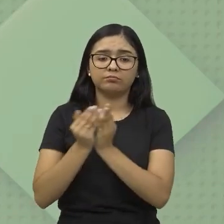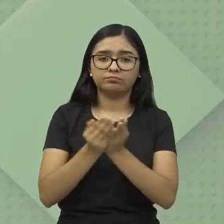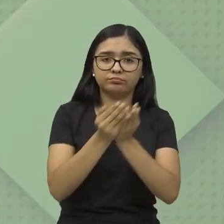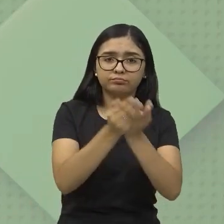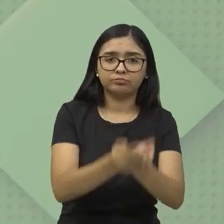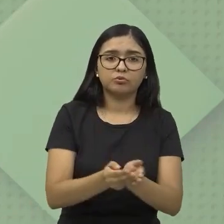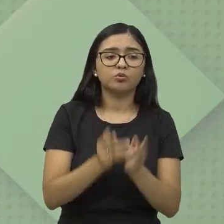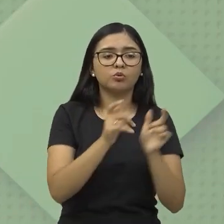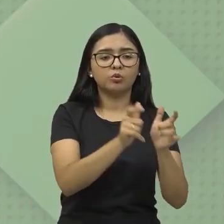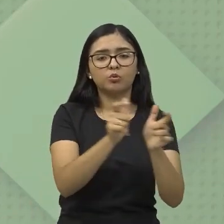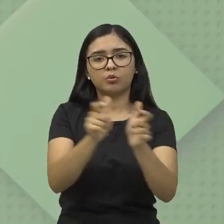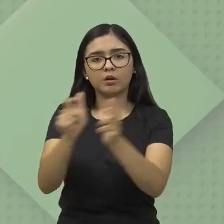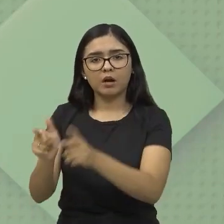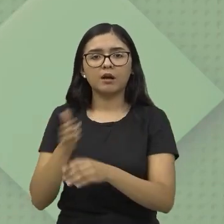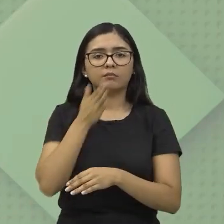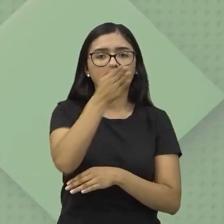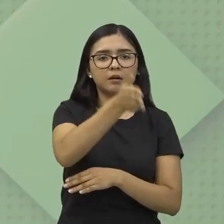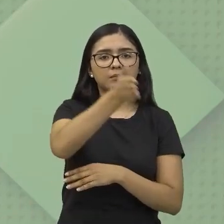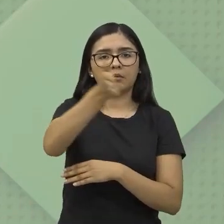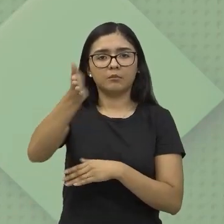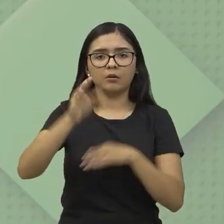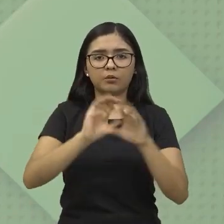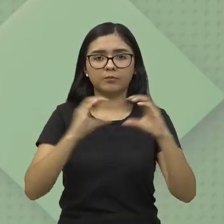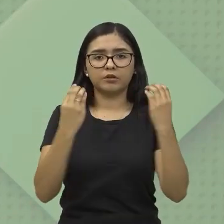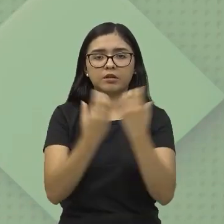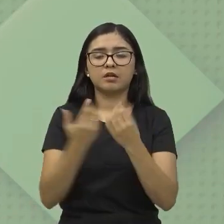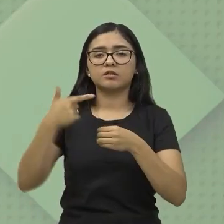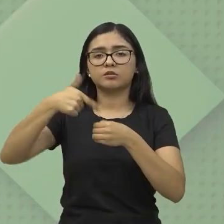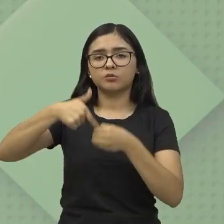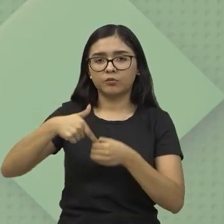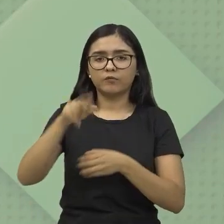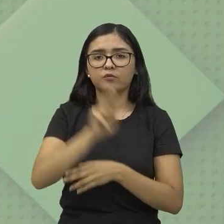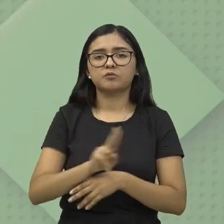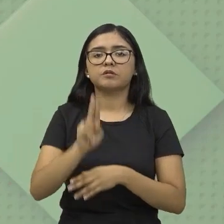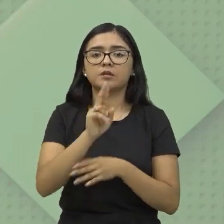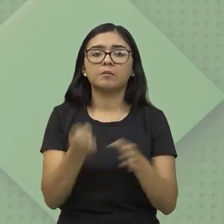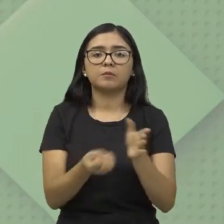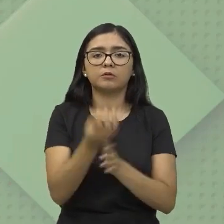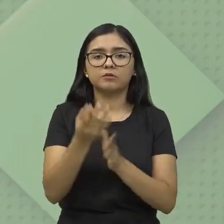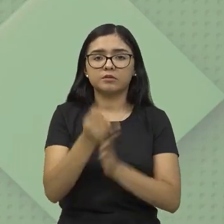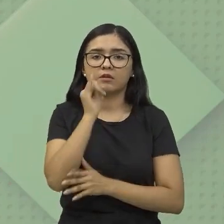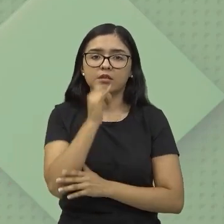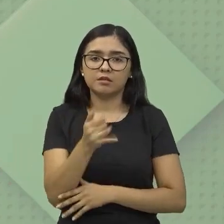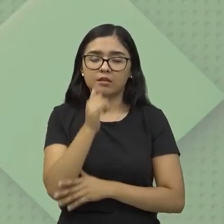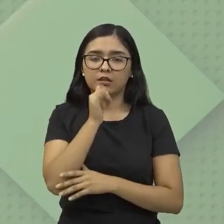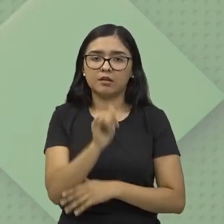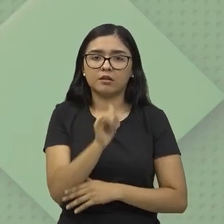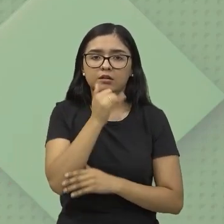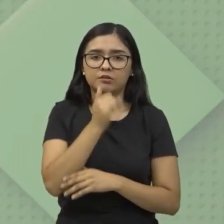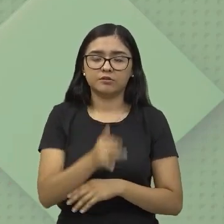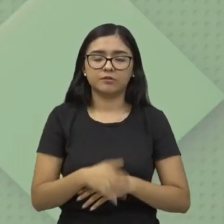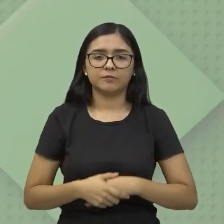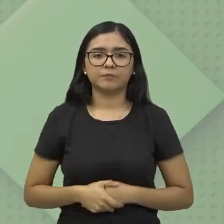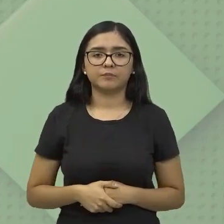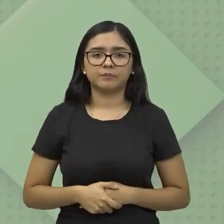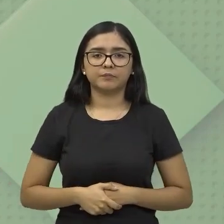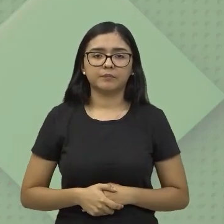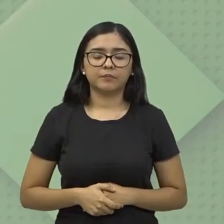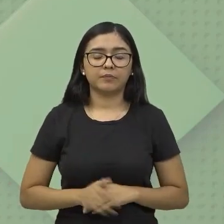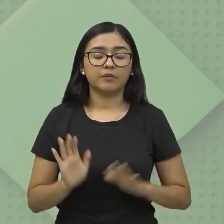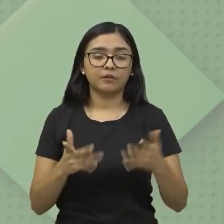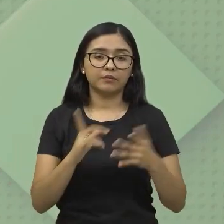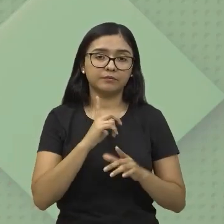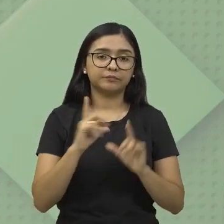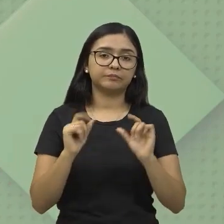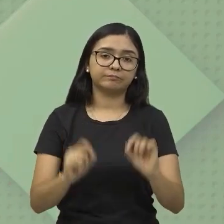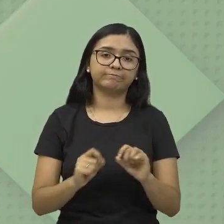esses locais, até essas comunidades, esse óleo que vai ser utilizado como combustível para a produção de energia. Então, nós temos